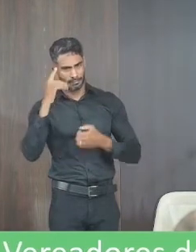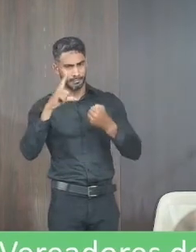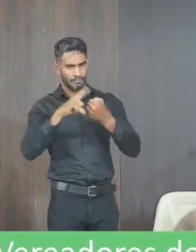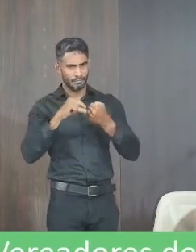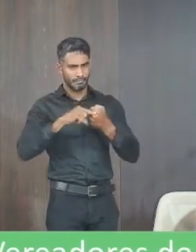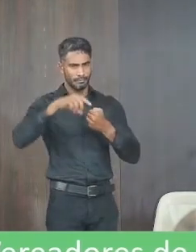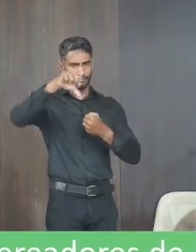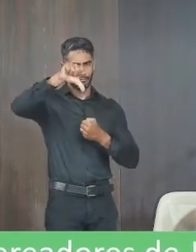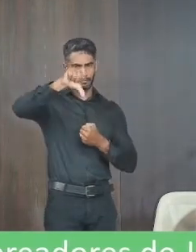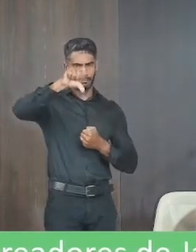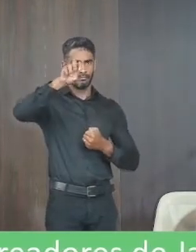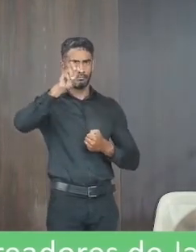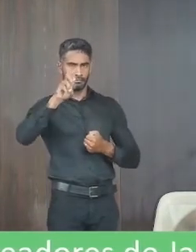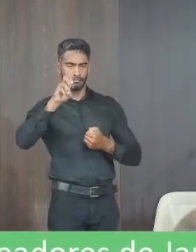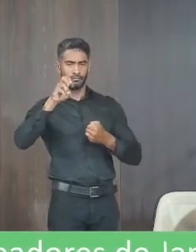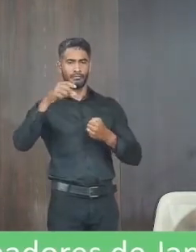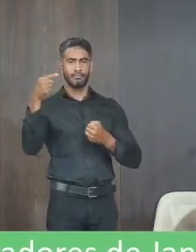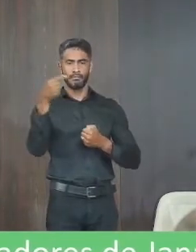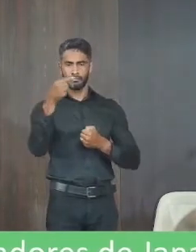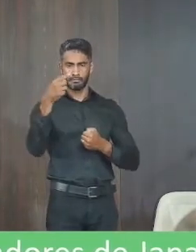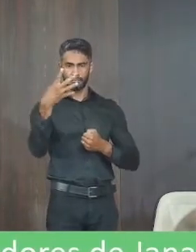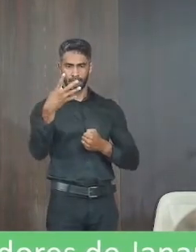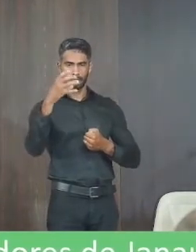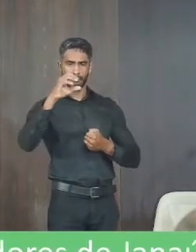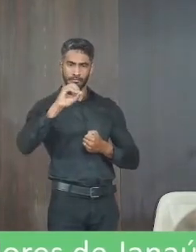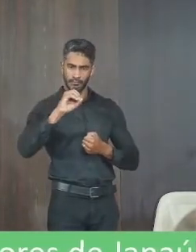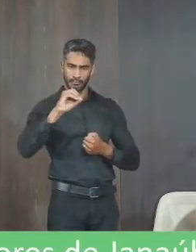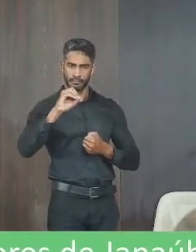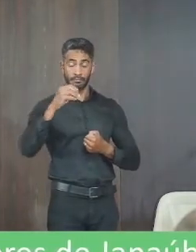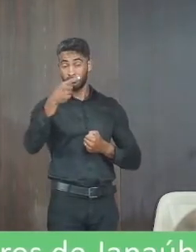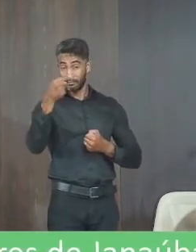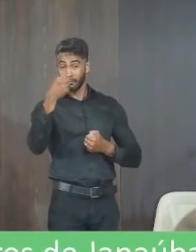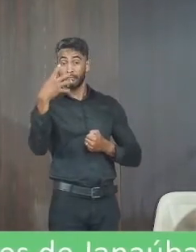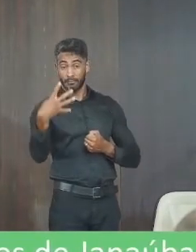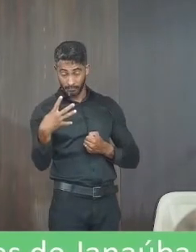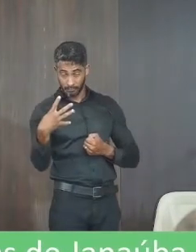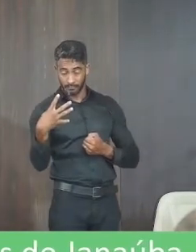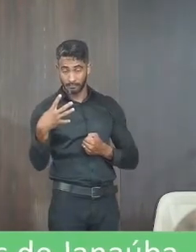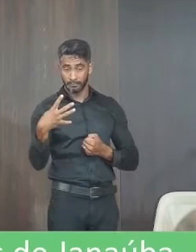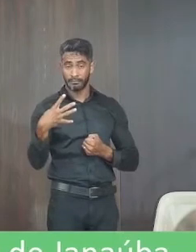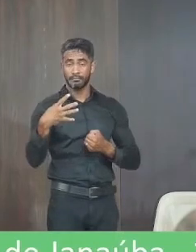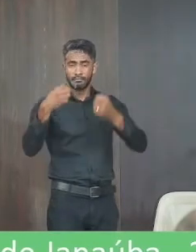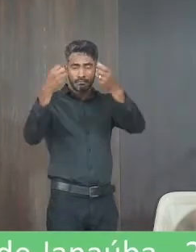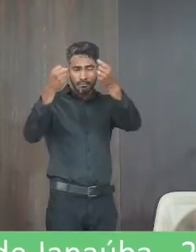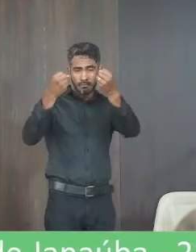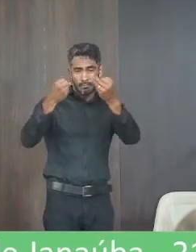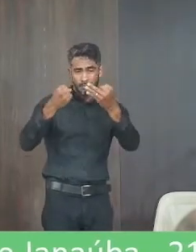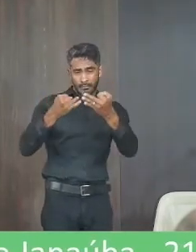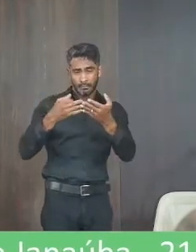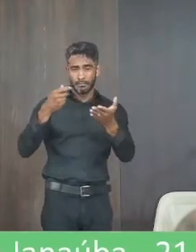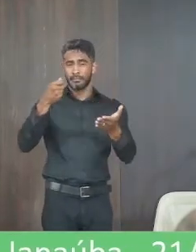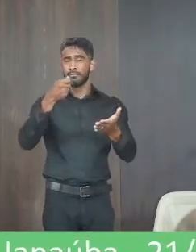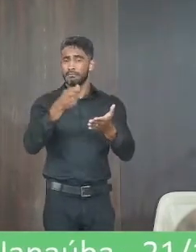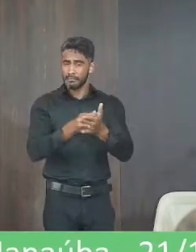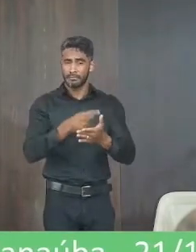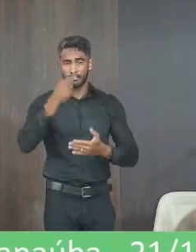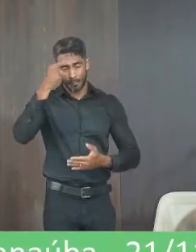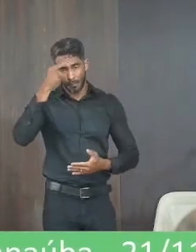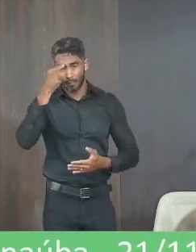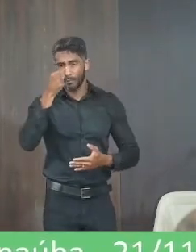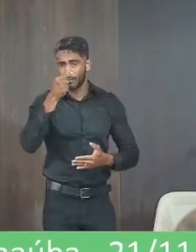artigo 95 no parágrafo 4 cita que esse pagamento ele é